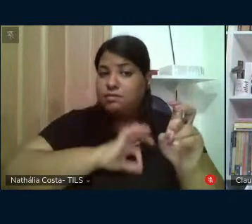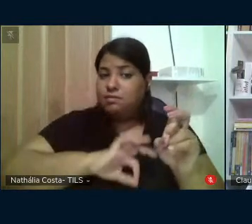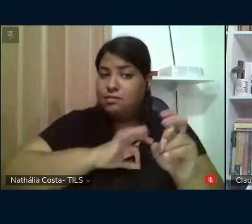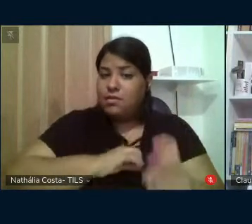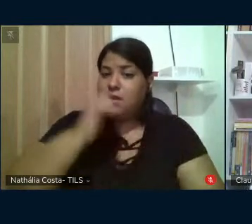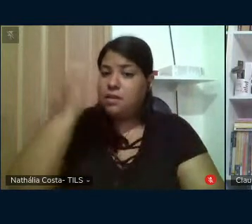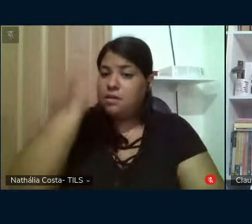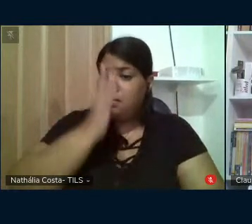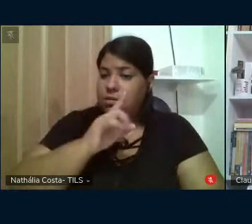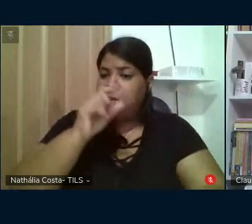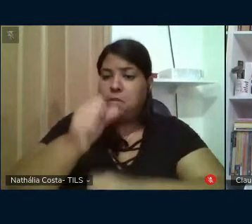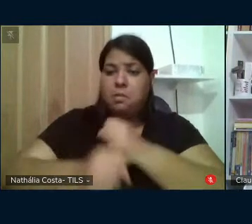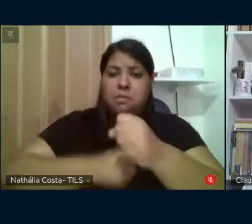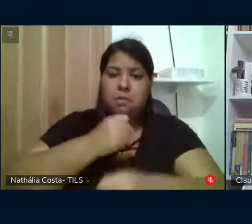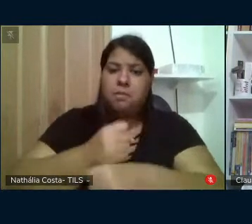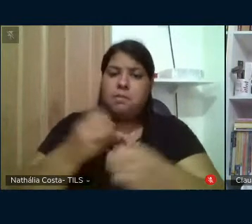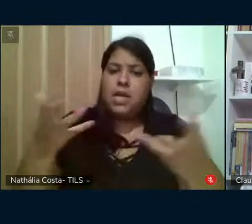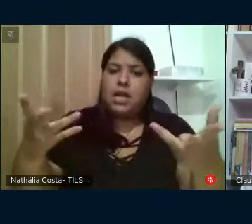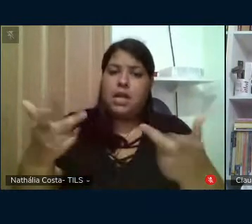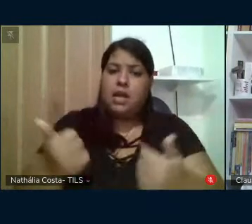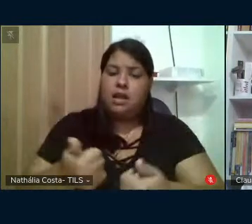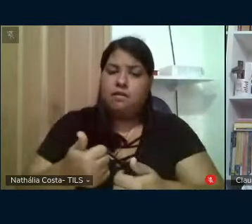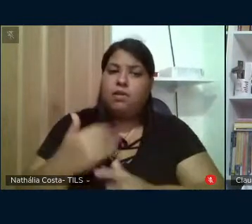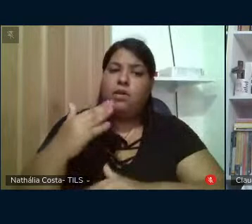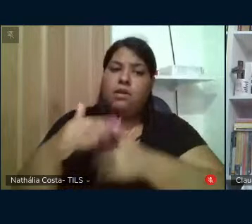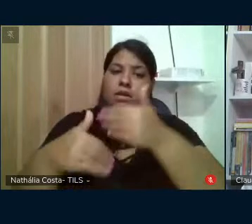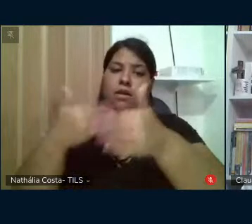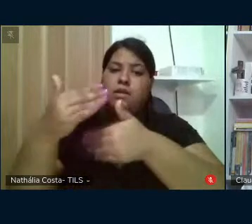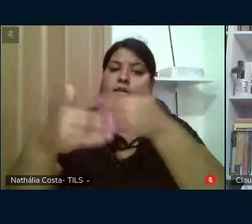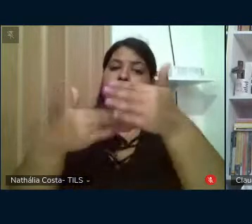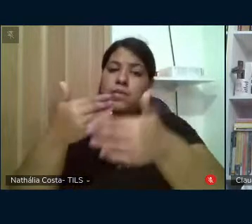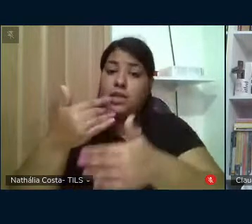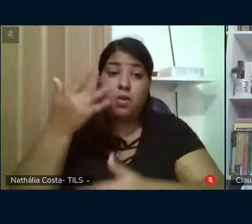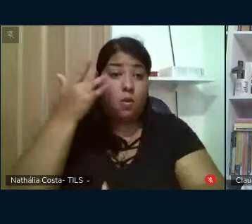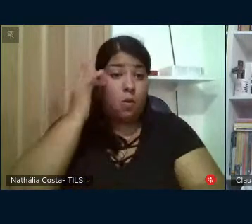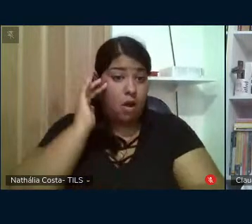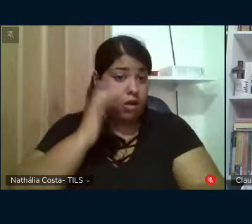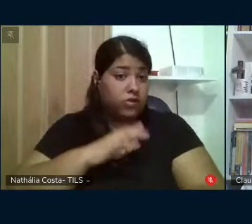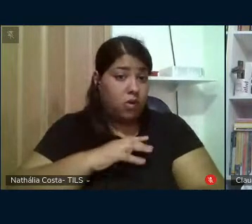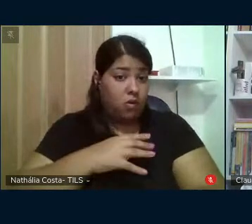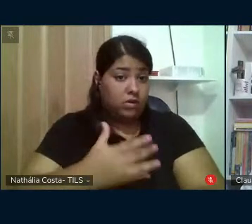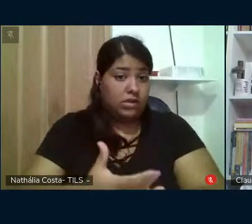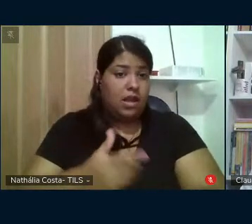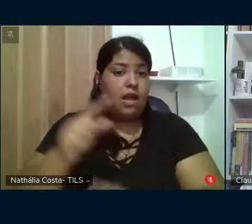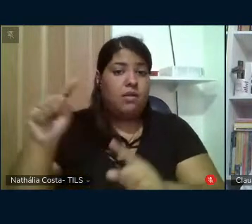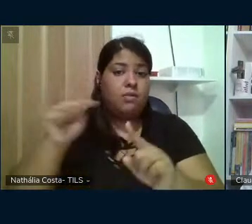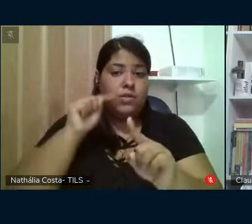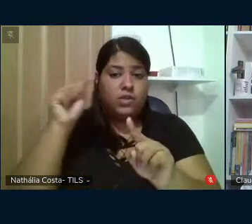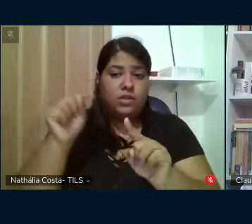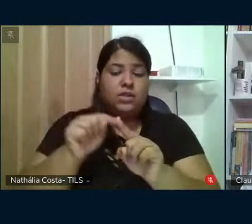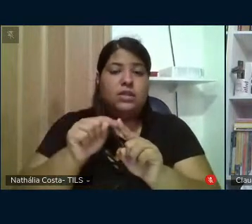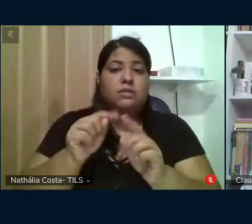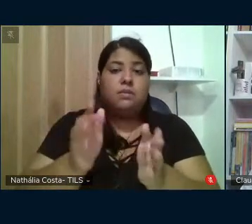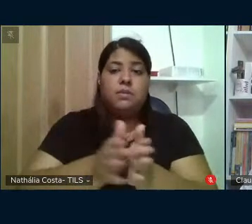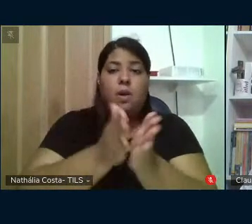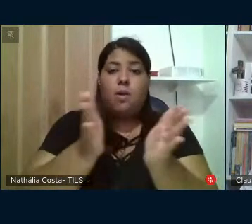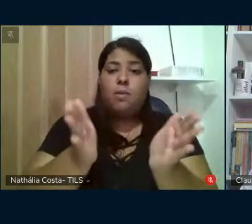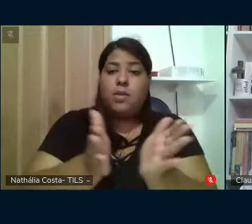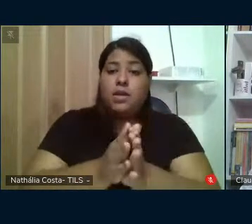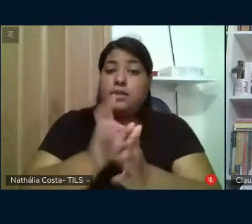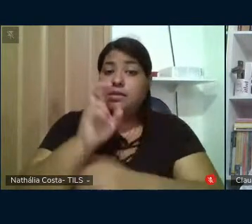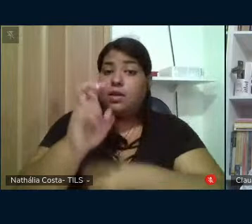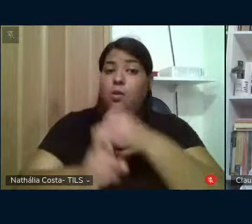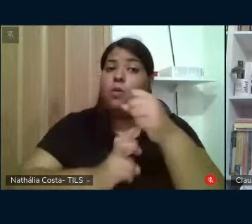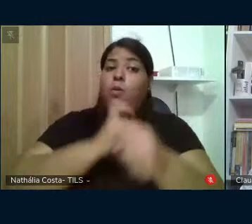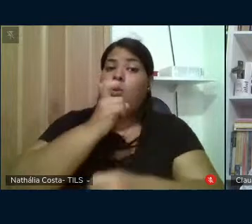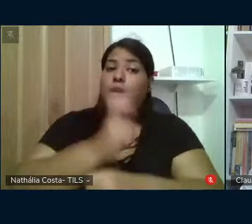foi um ano excepcional de crescimento chinês. Acho ousada a meta de erradicação de pobreza em cinco anos,